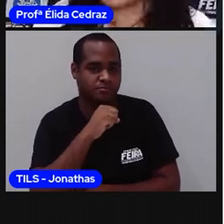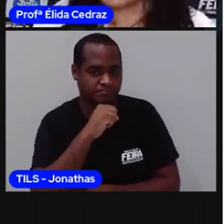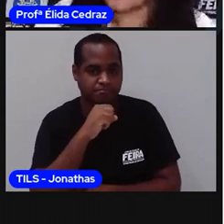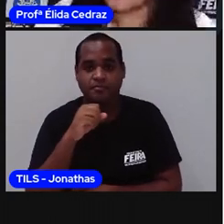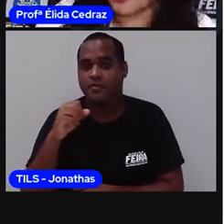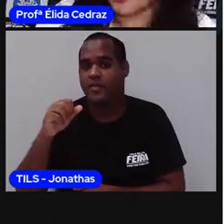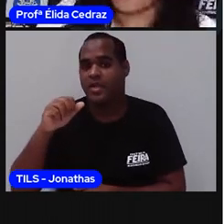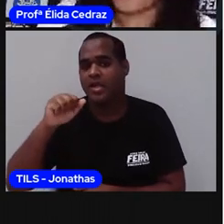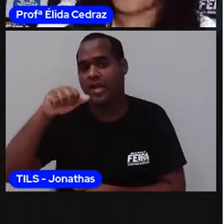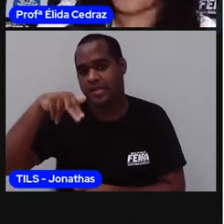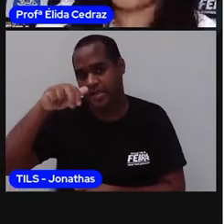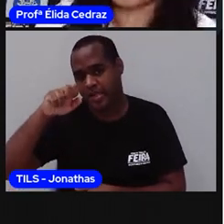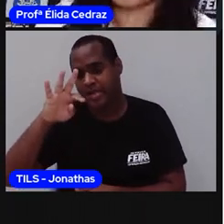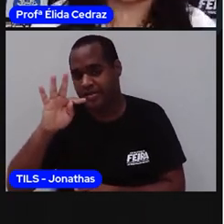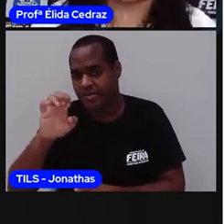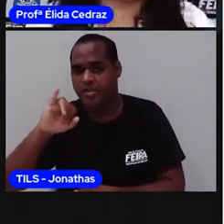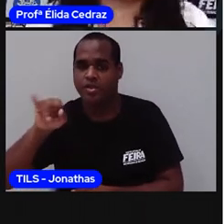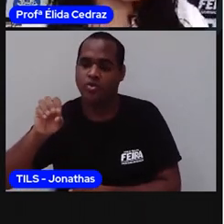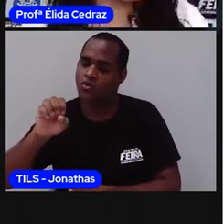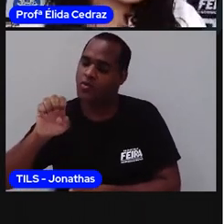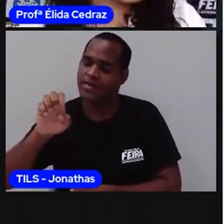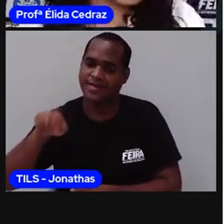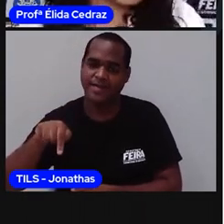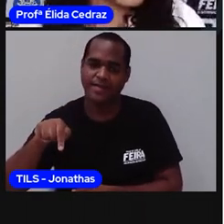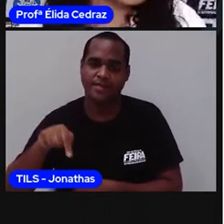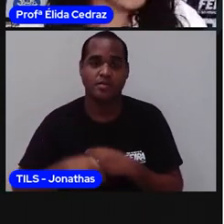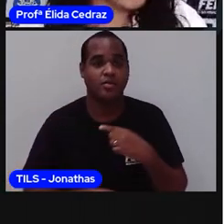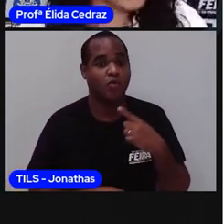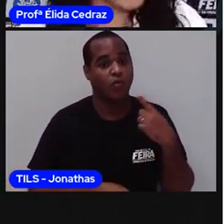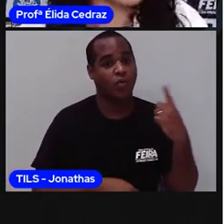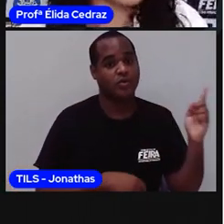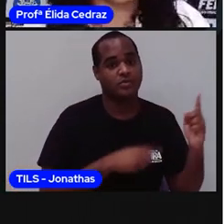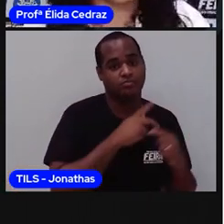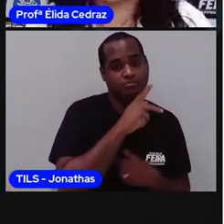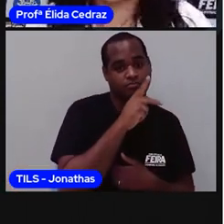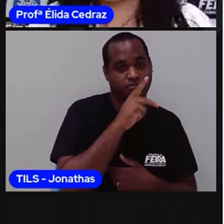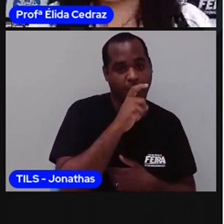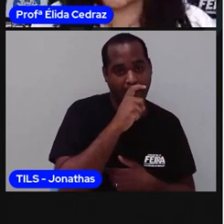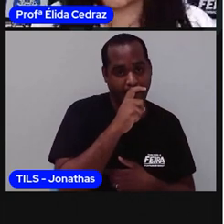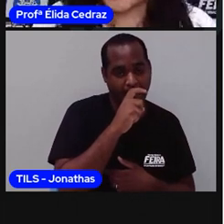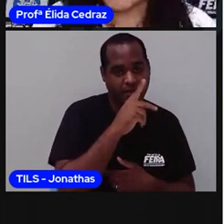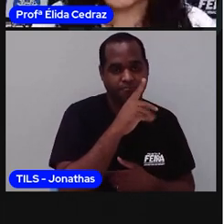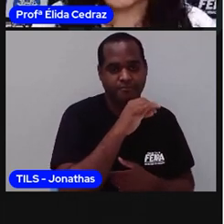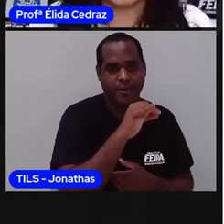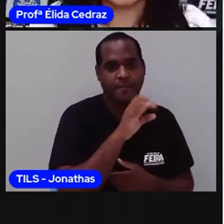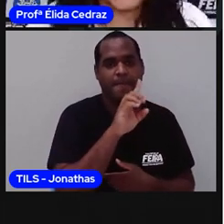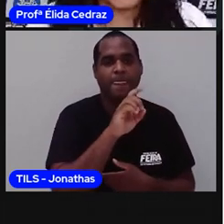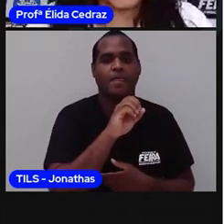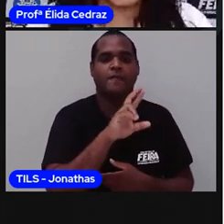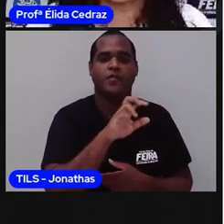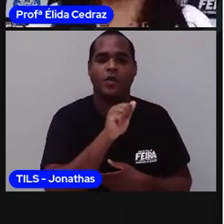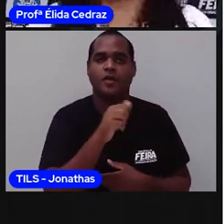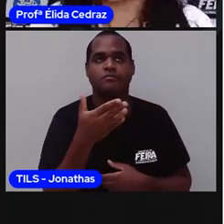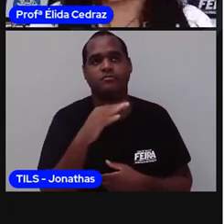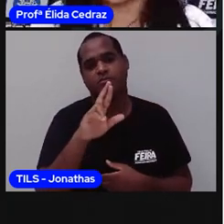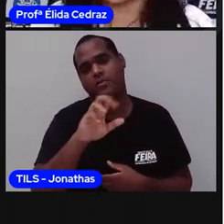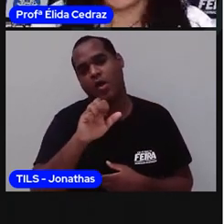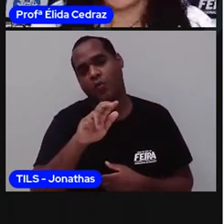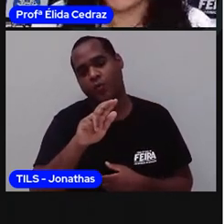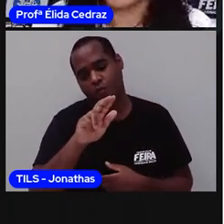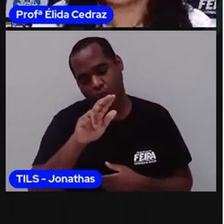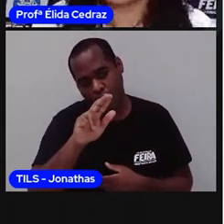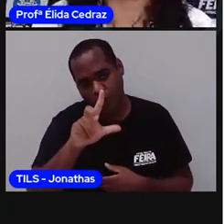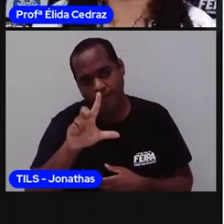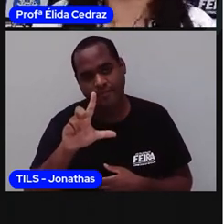e José. E os avós paternos, Dora e Raul. São os